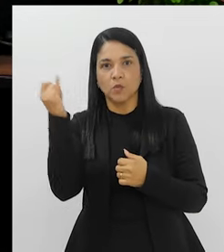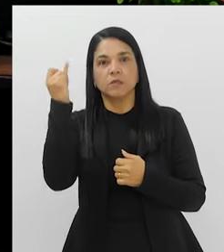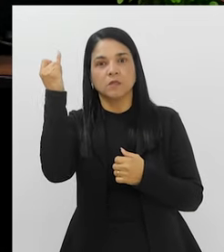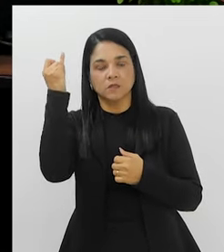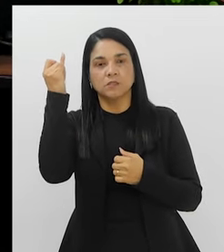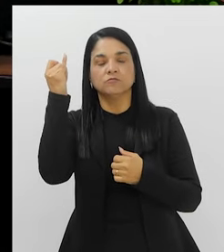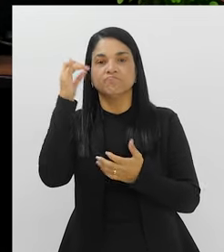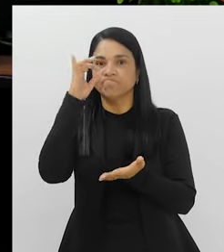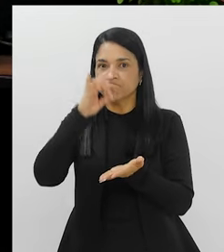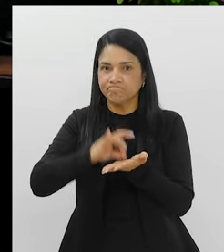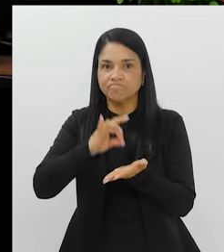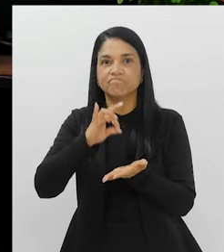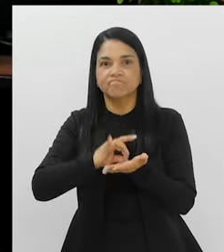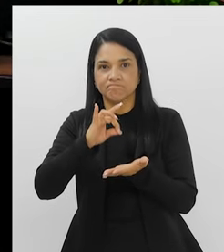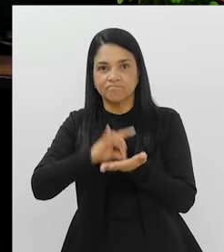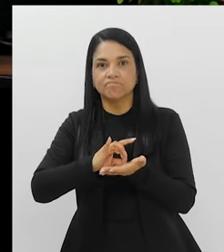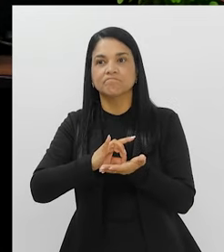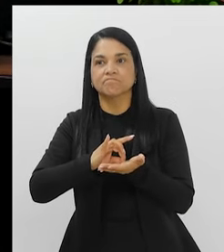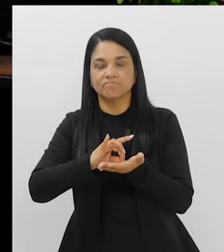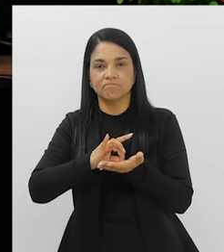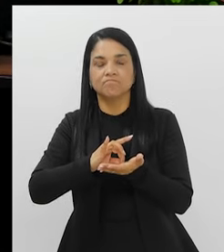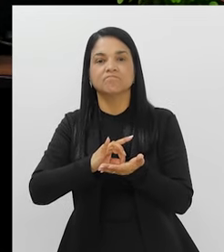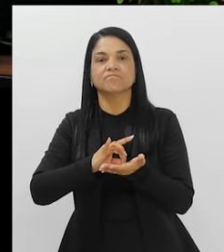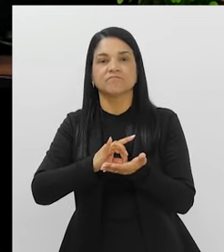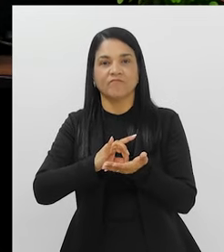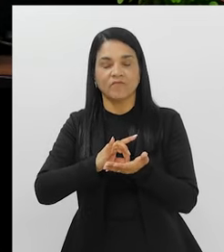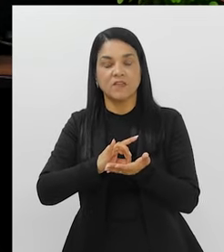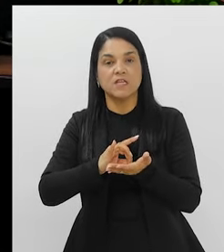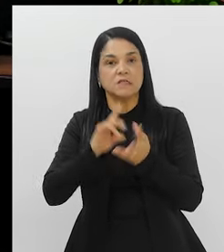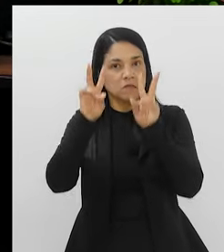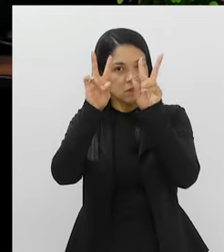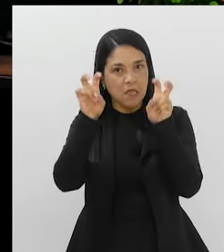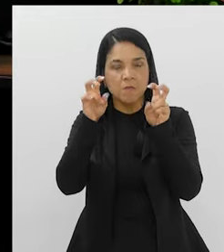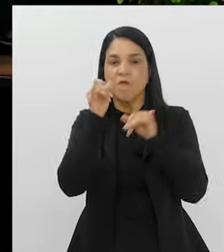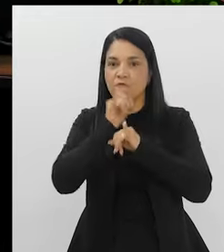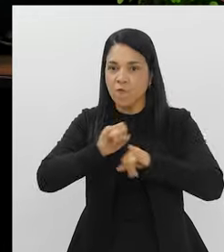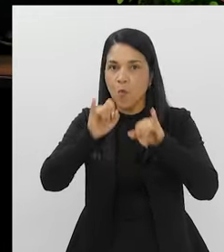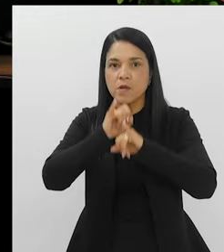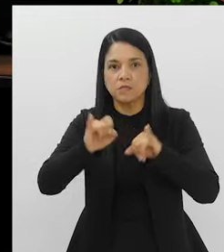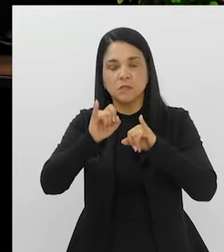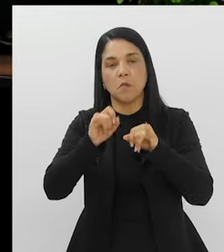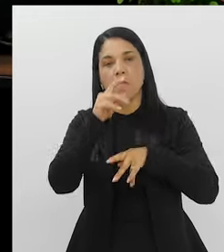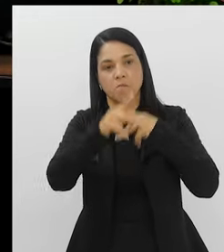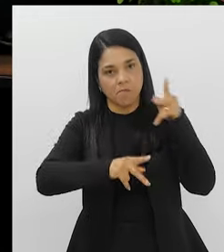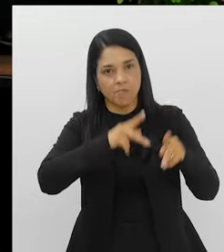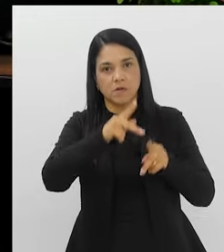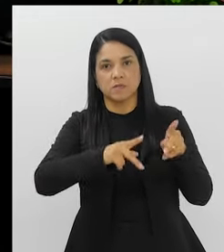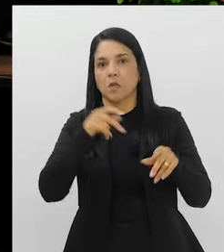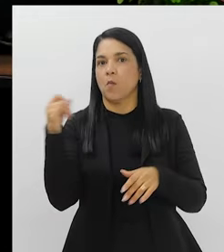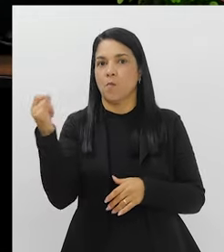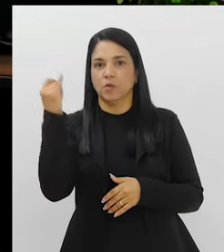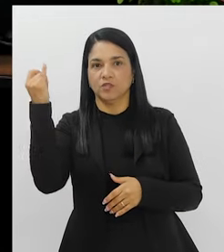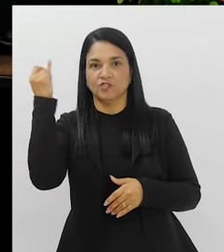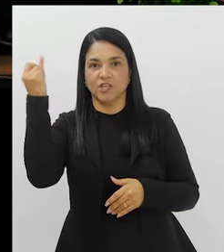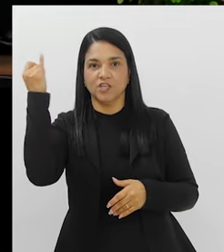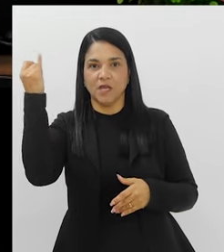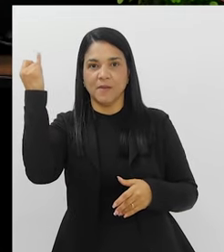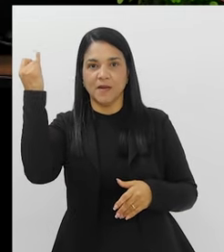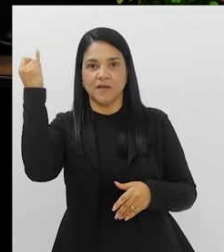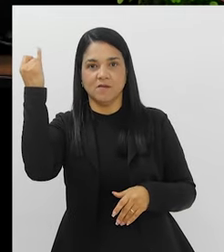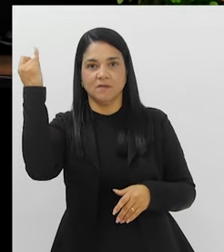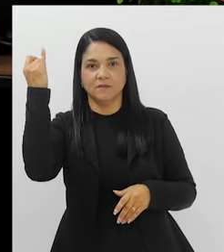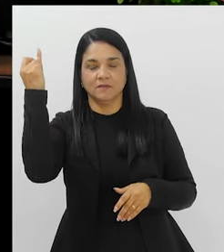importante, que a gente precisa realmente estar sempre em evidência pra trazer mais informações à população